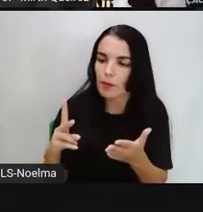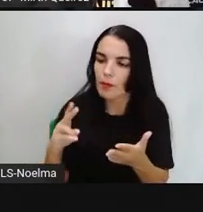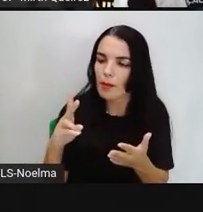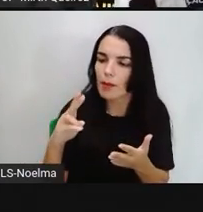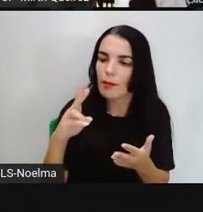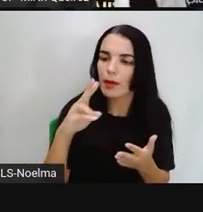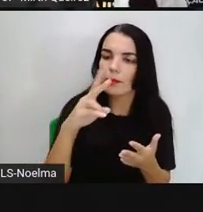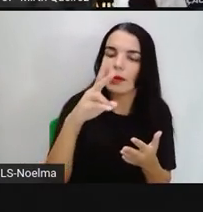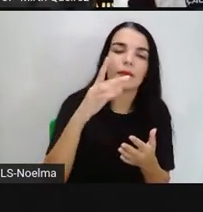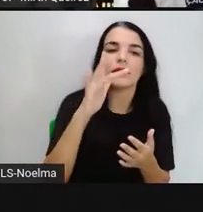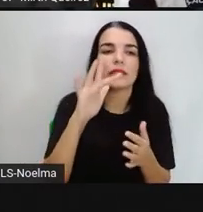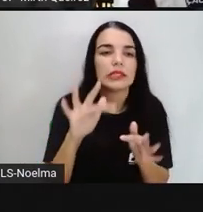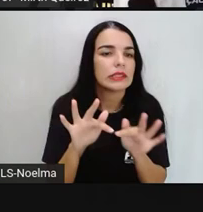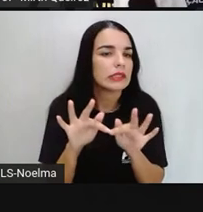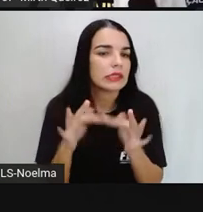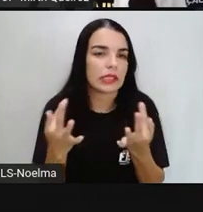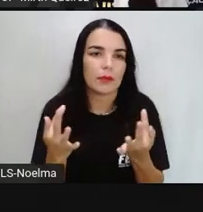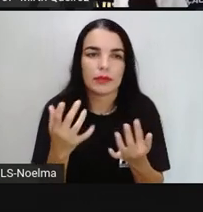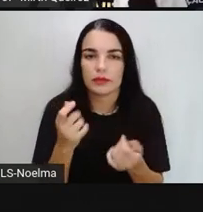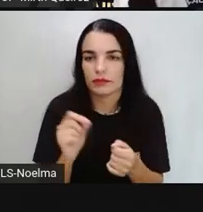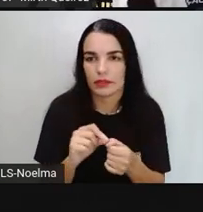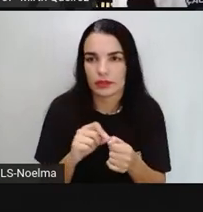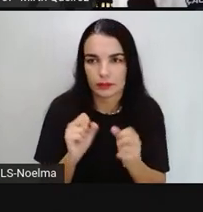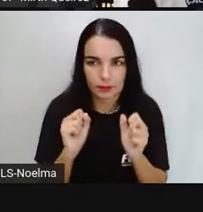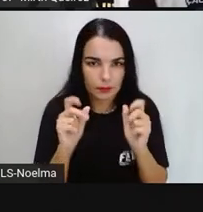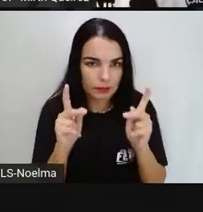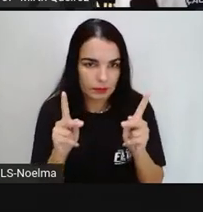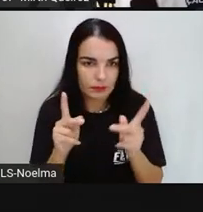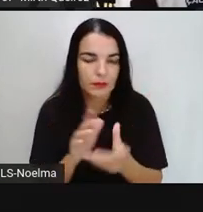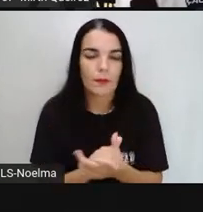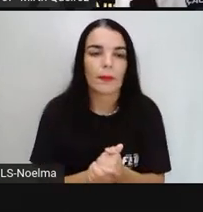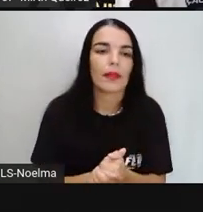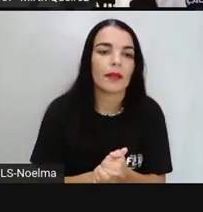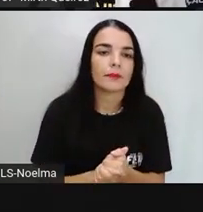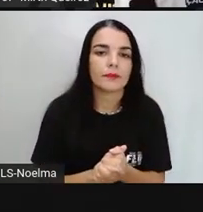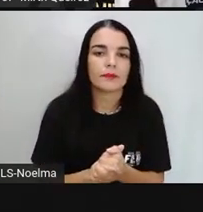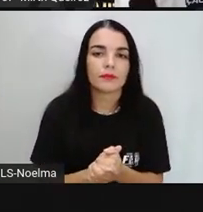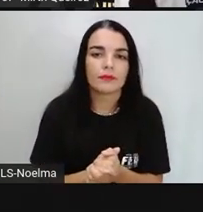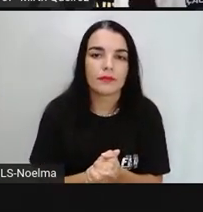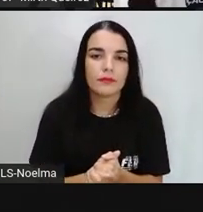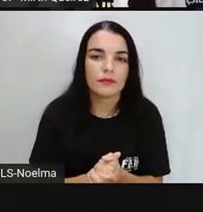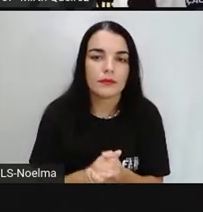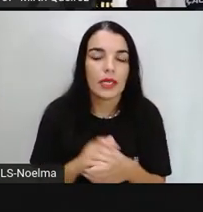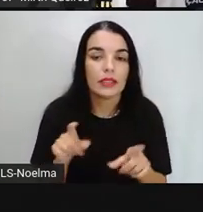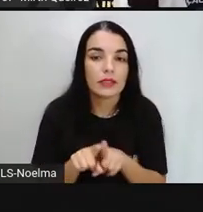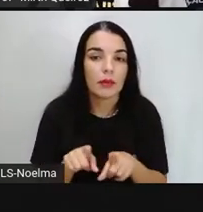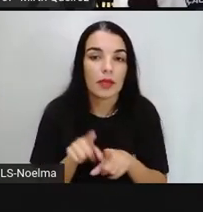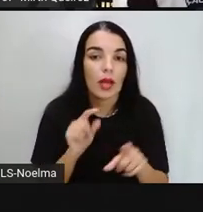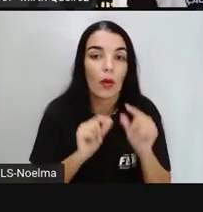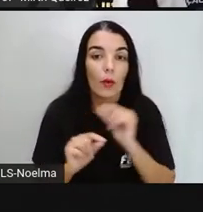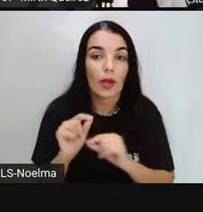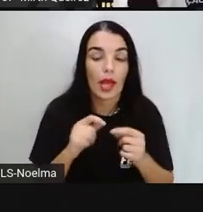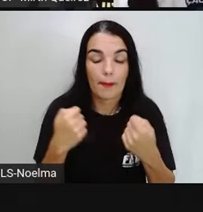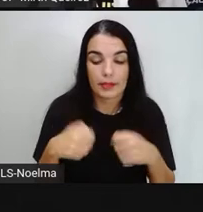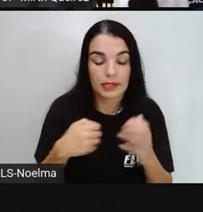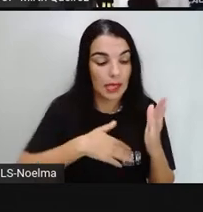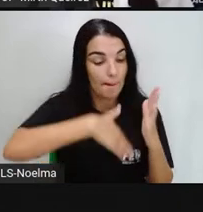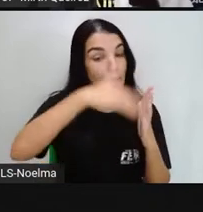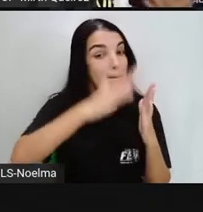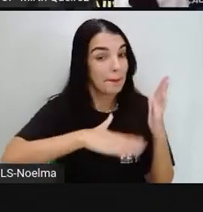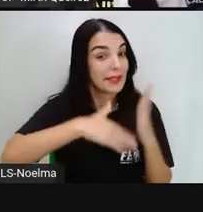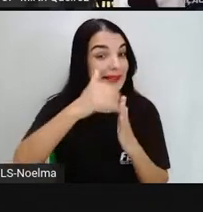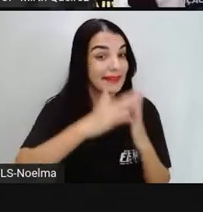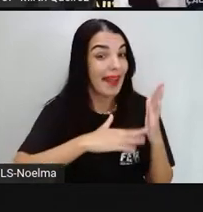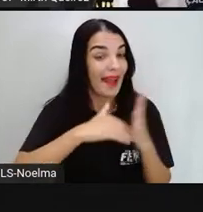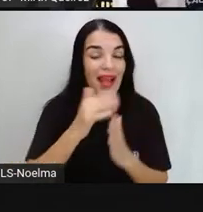muito simples fazer esse tangrã. E o interessante é que todas essas peças, elas sejam pintadas, certo? De